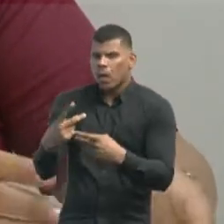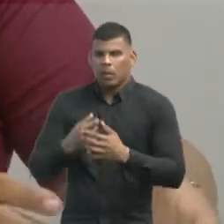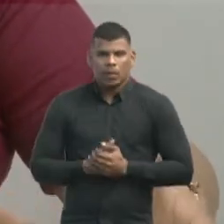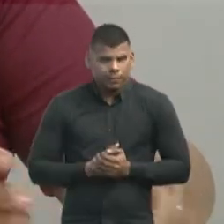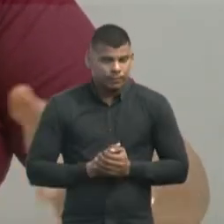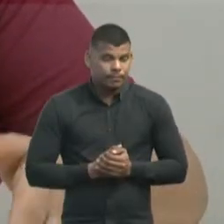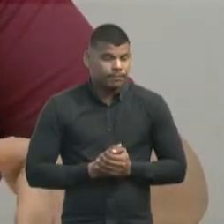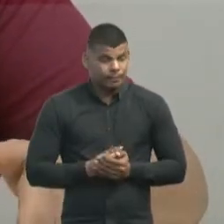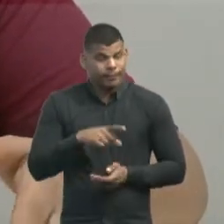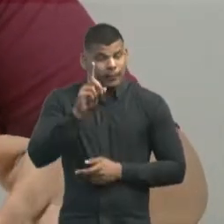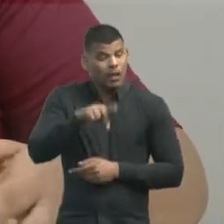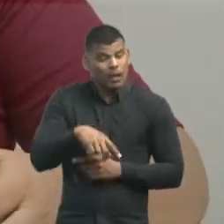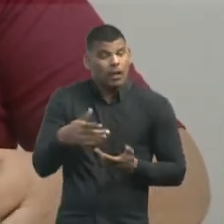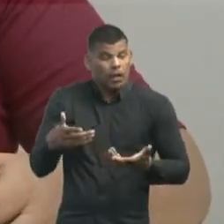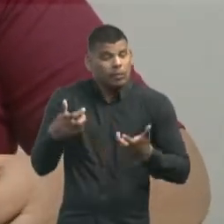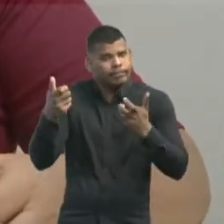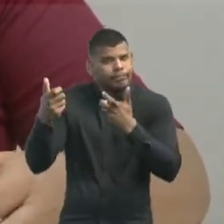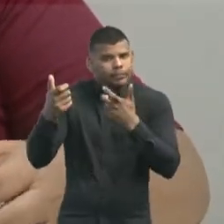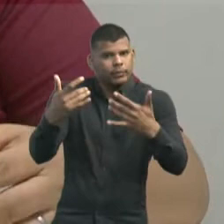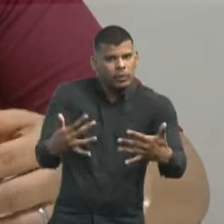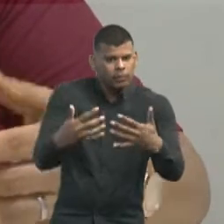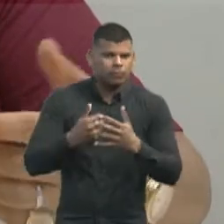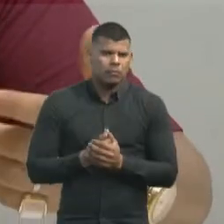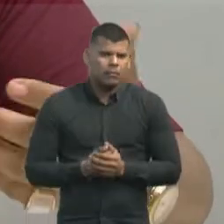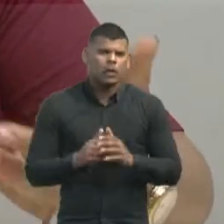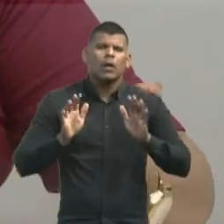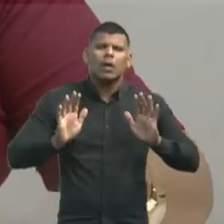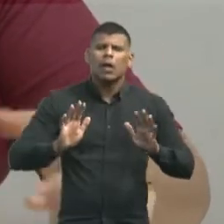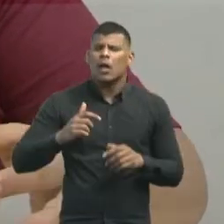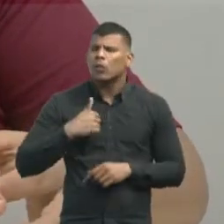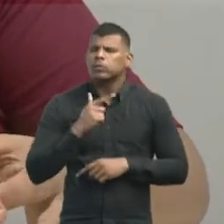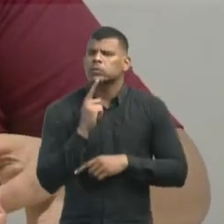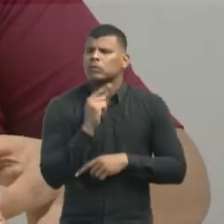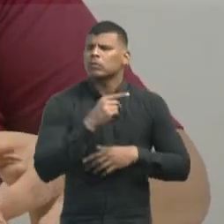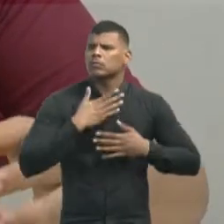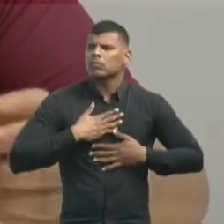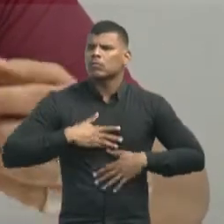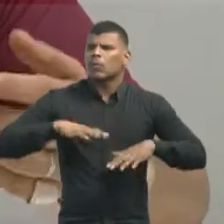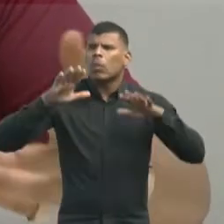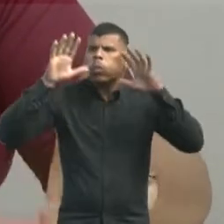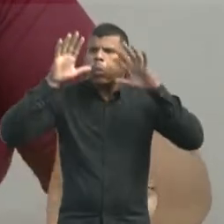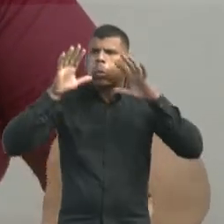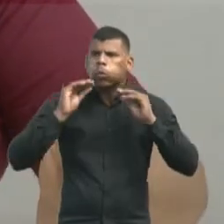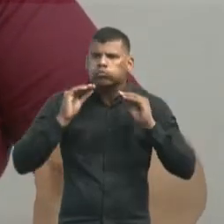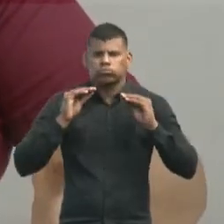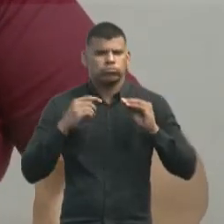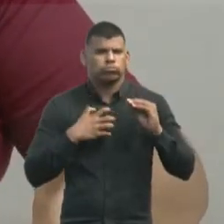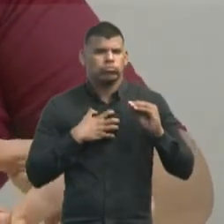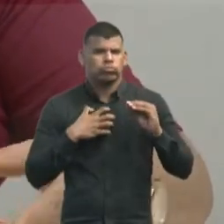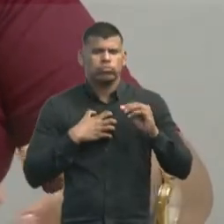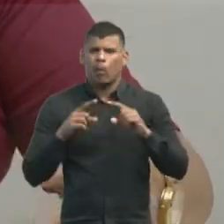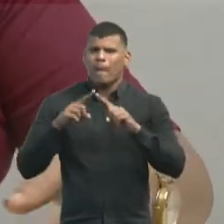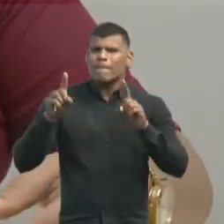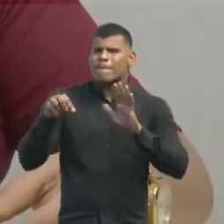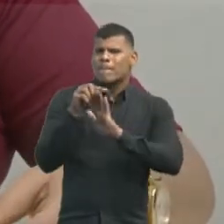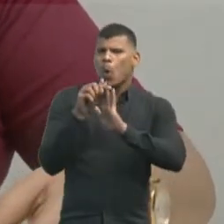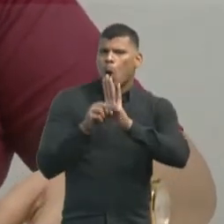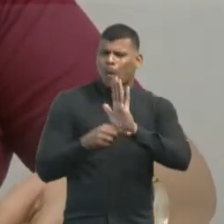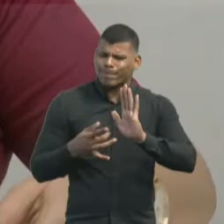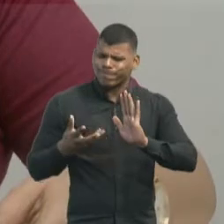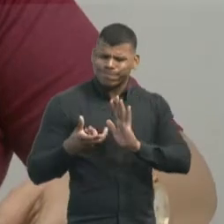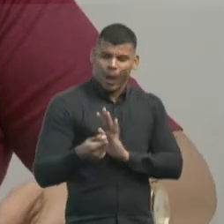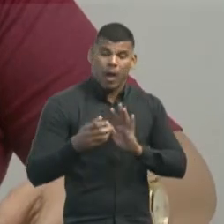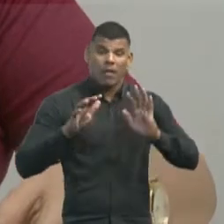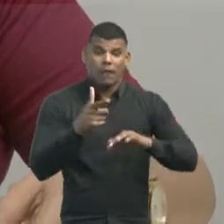mediação é ouvir e falar. Pronto, eu já saí daqui muito aliviada, apaixonada por um programa. Em 2014,